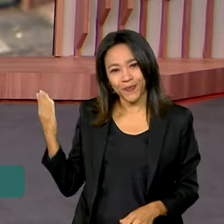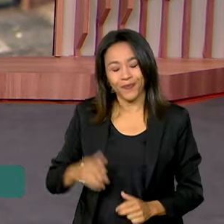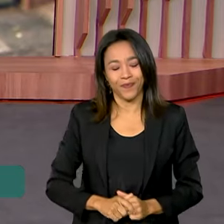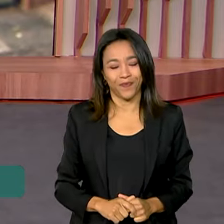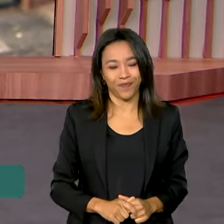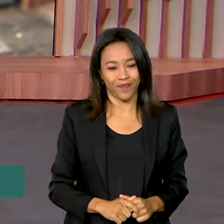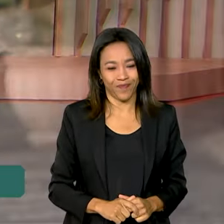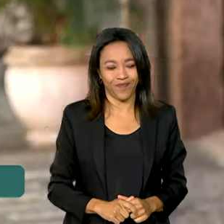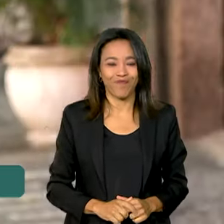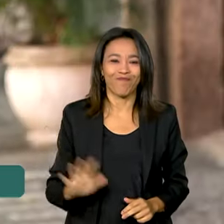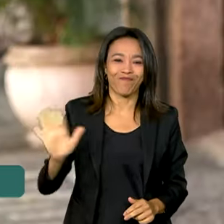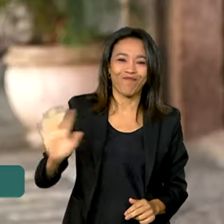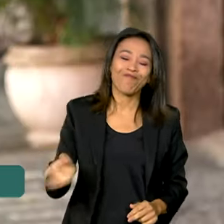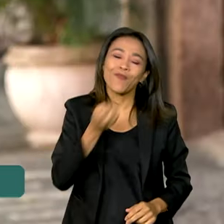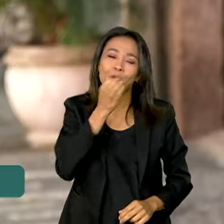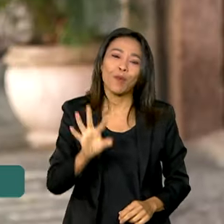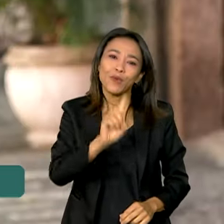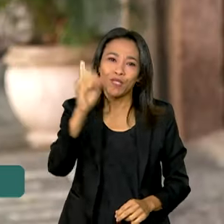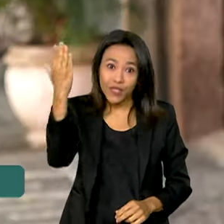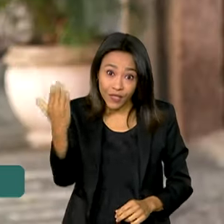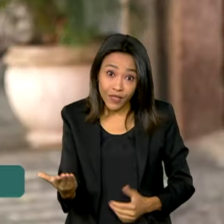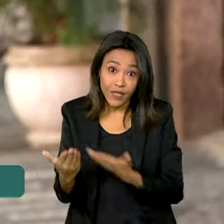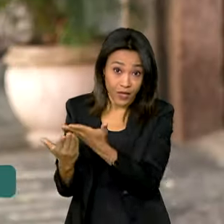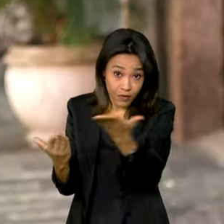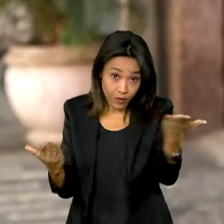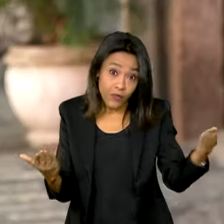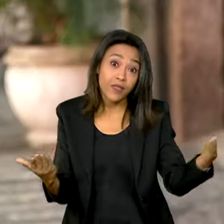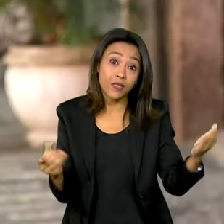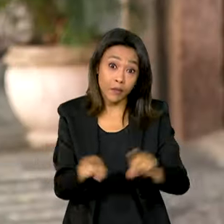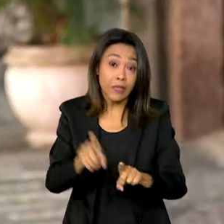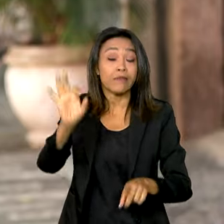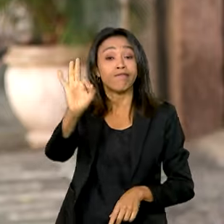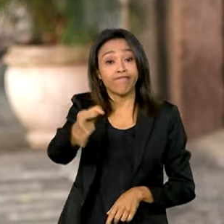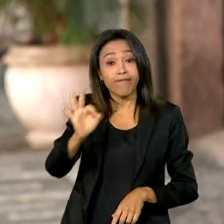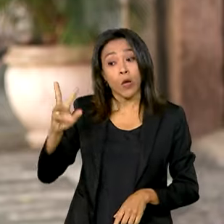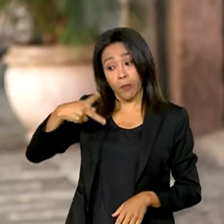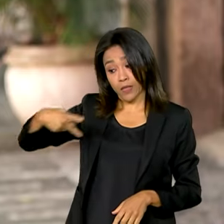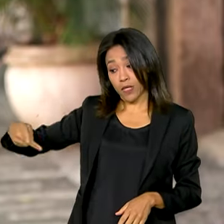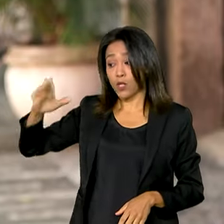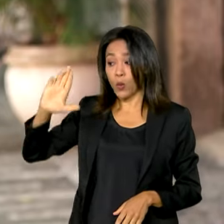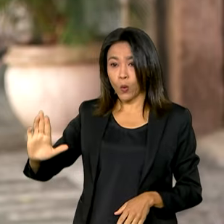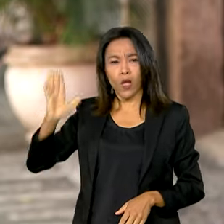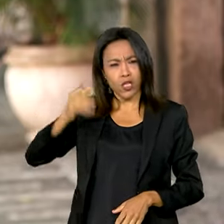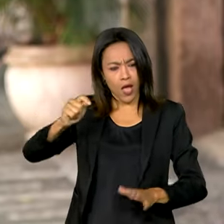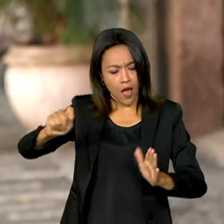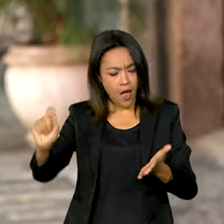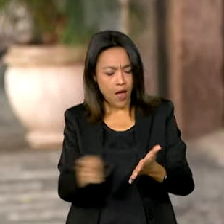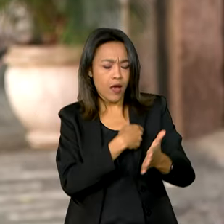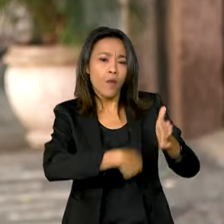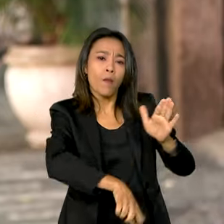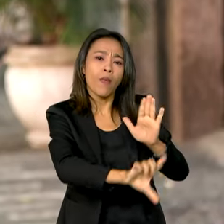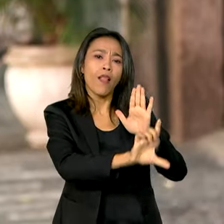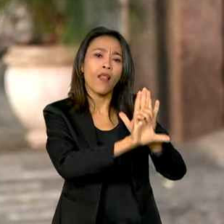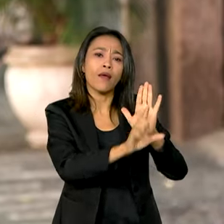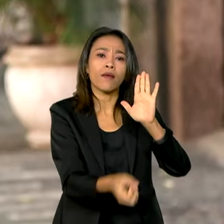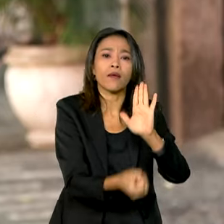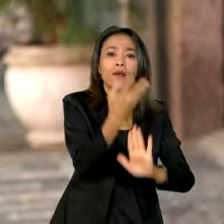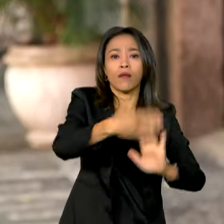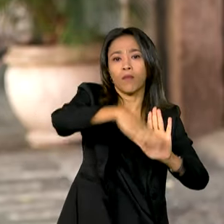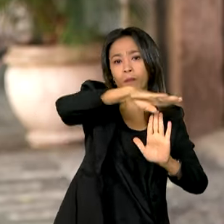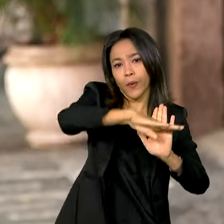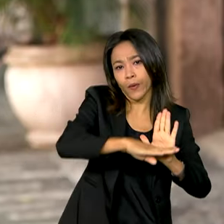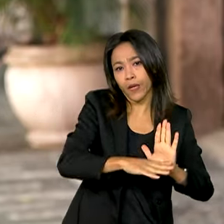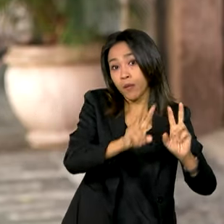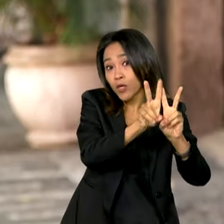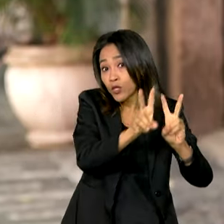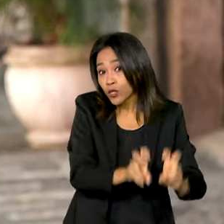Oi, Vanessa. Bom dia para você. Bom dia a todos. Isso mesmo, o presidente Lula sancionou a lei que cria o Programa de Desenvolvimento